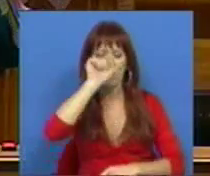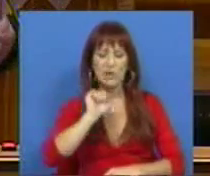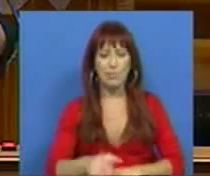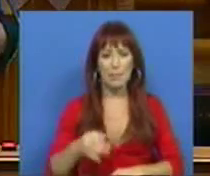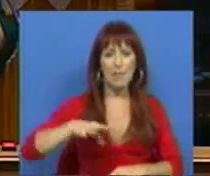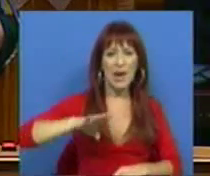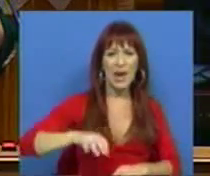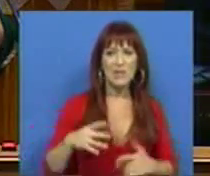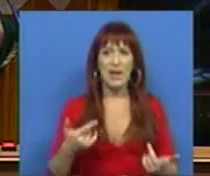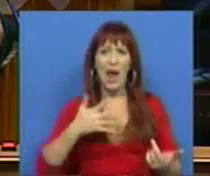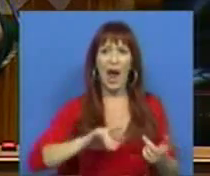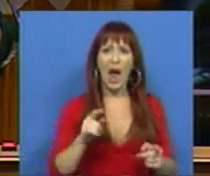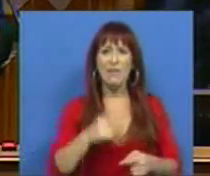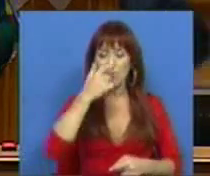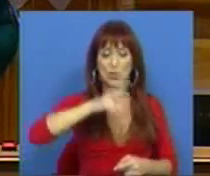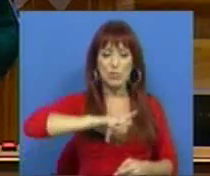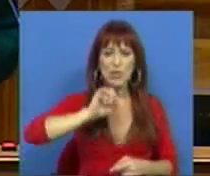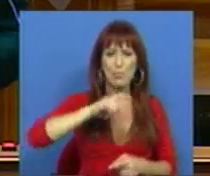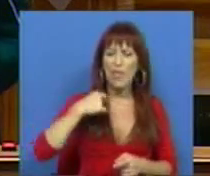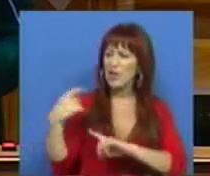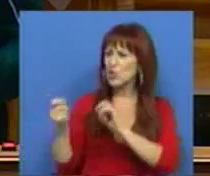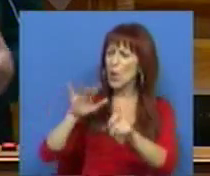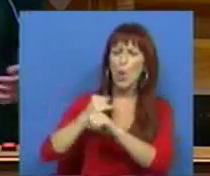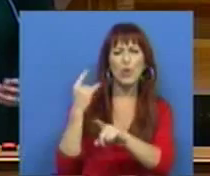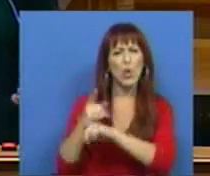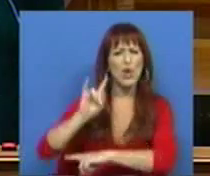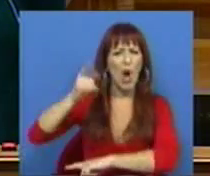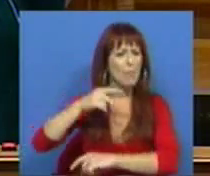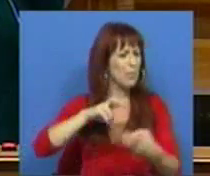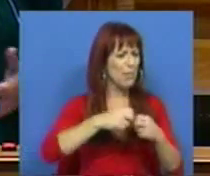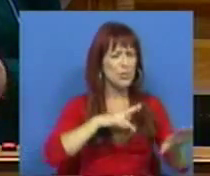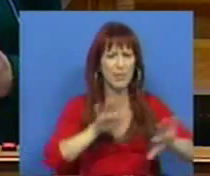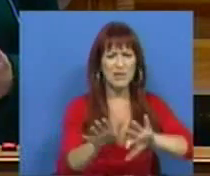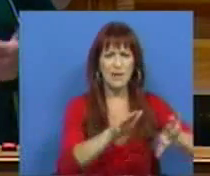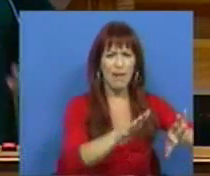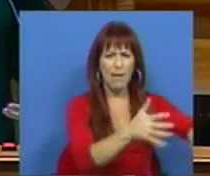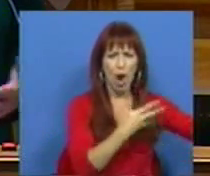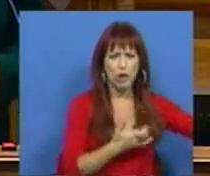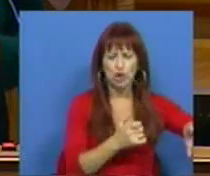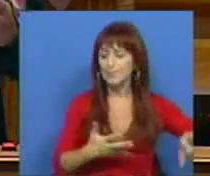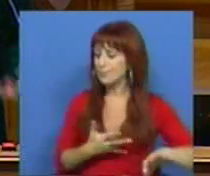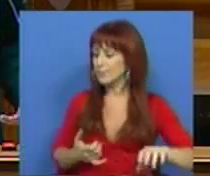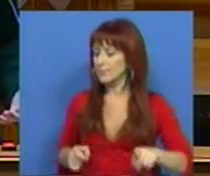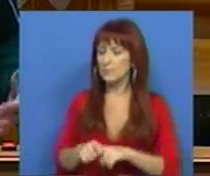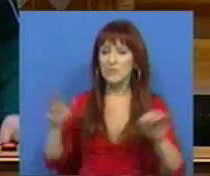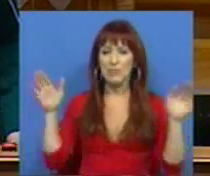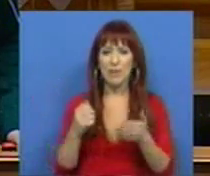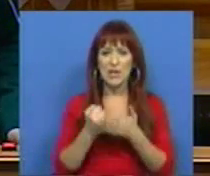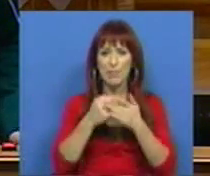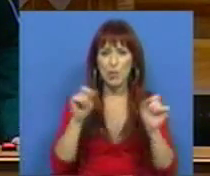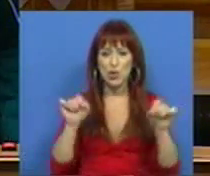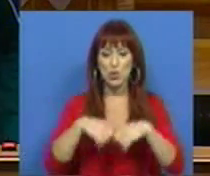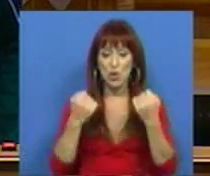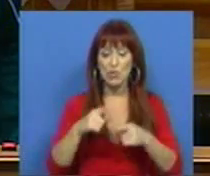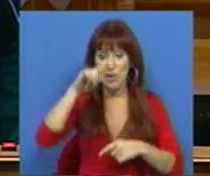Partido Socialista quer que os portugueses possam discutir outra coisa que não os problemas do país. O desemprego, a redução dos apoios sociais,